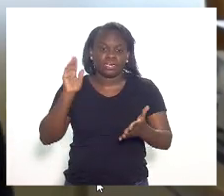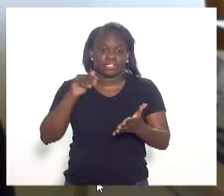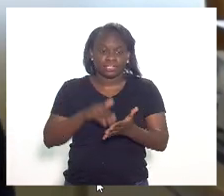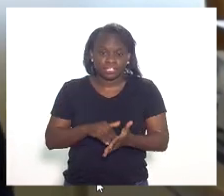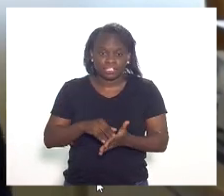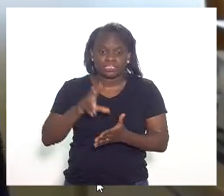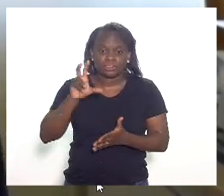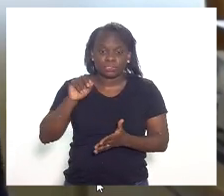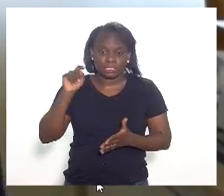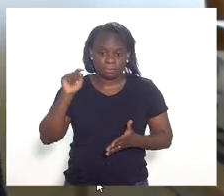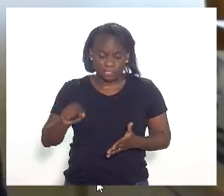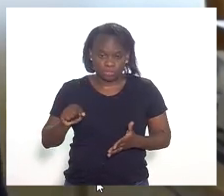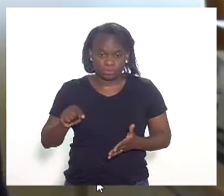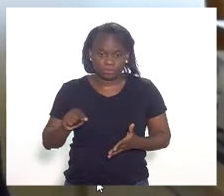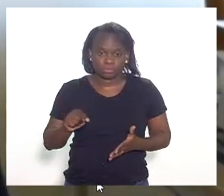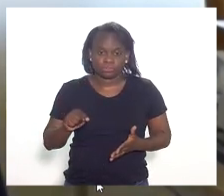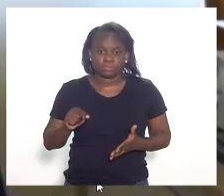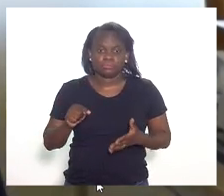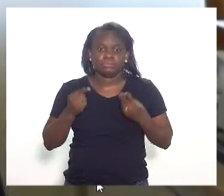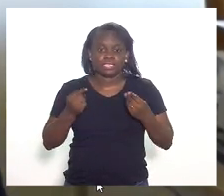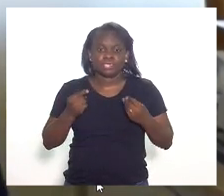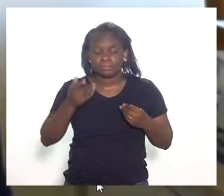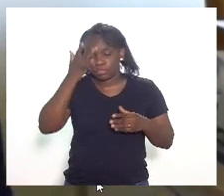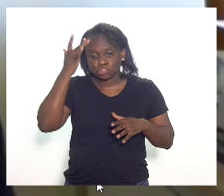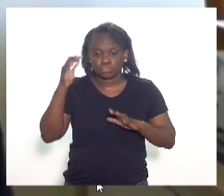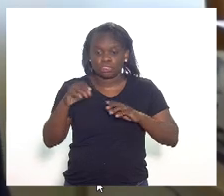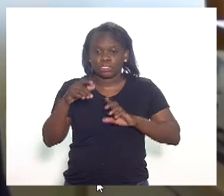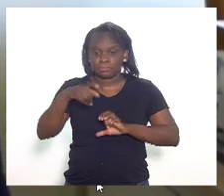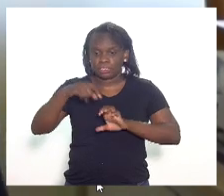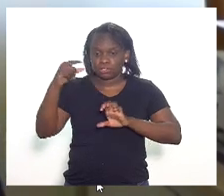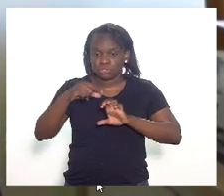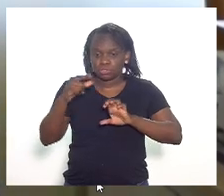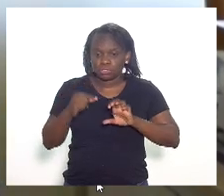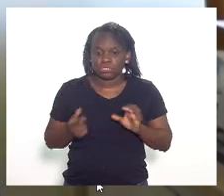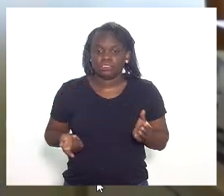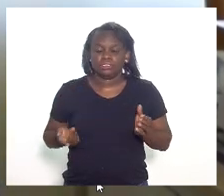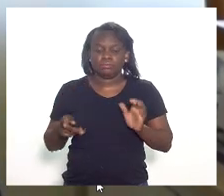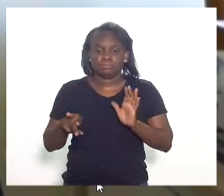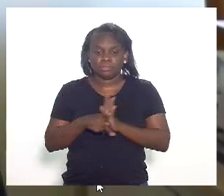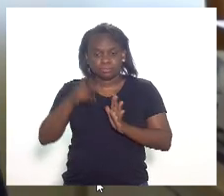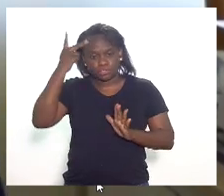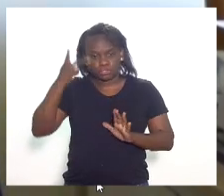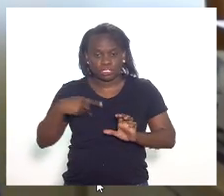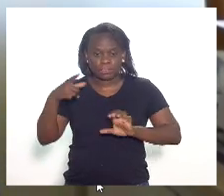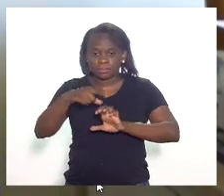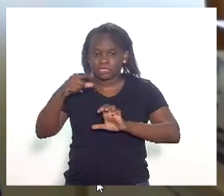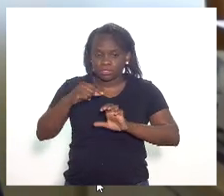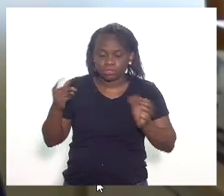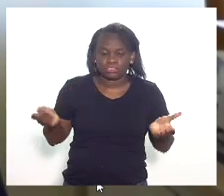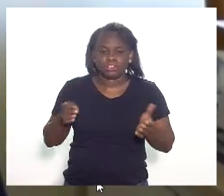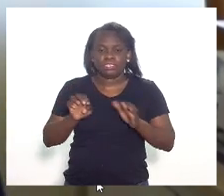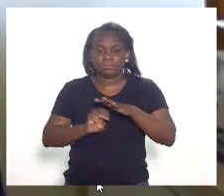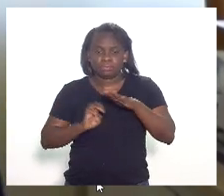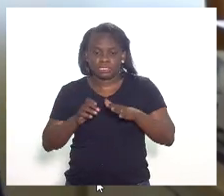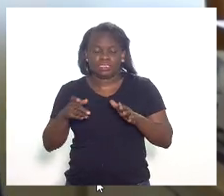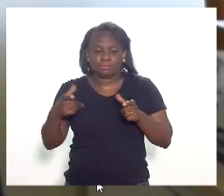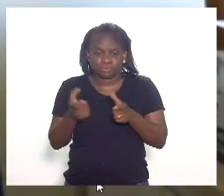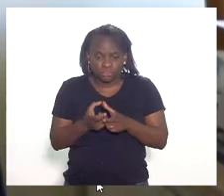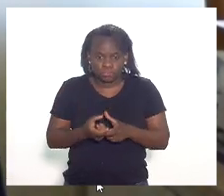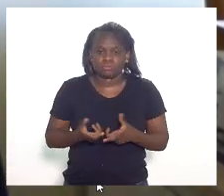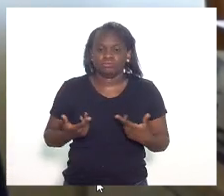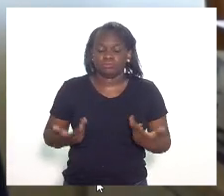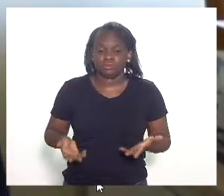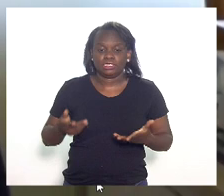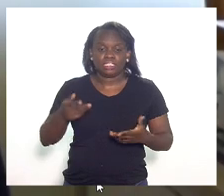50 mil reais para os empreendedores. Empreendedores individuais, microempreendedores, enfim,